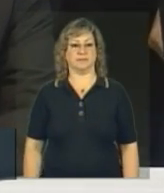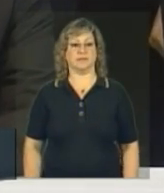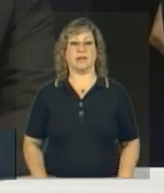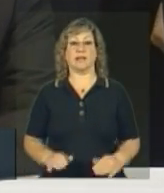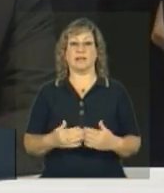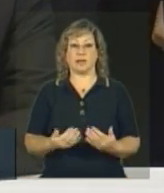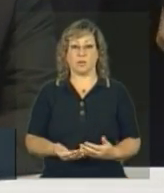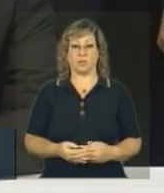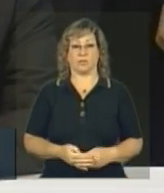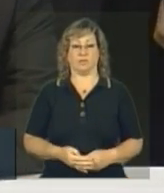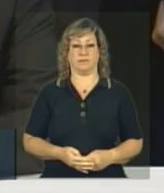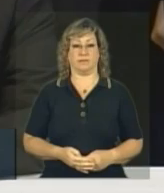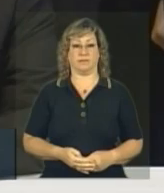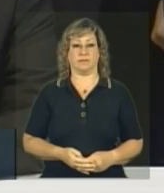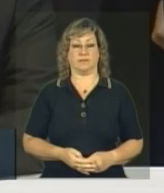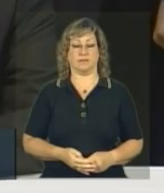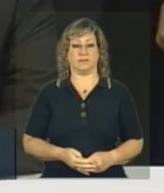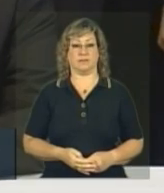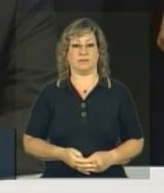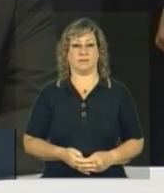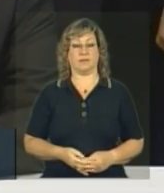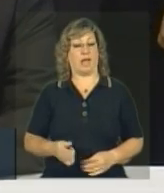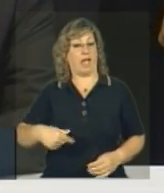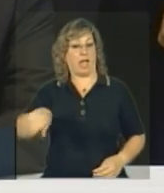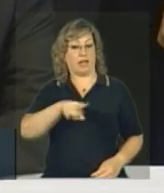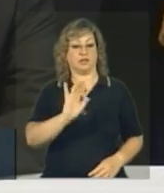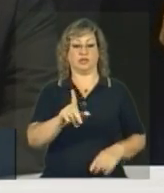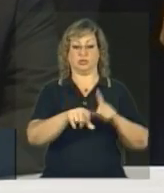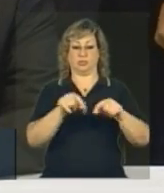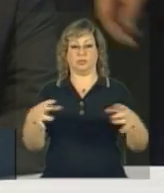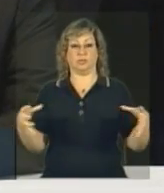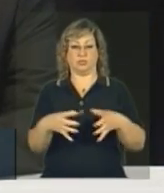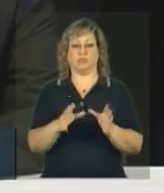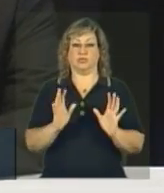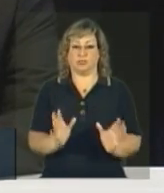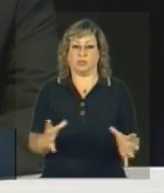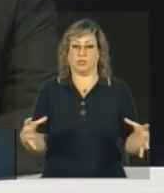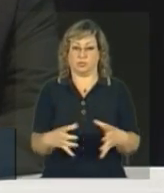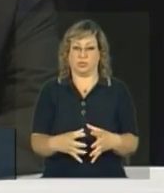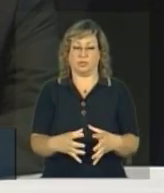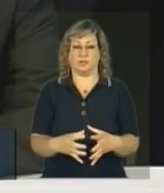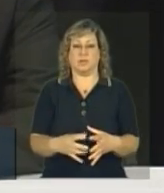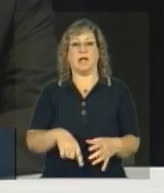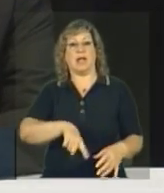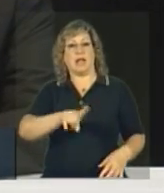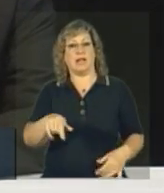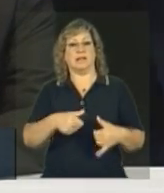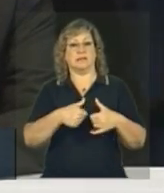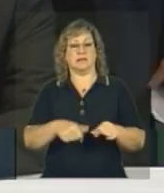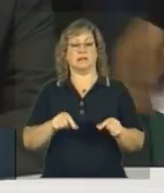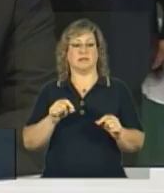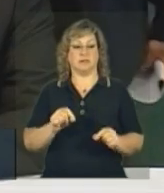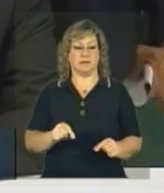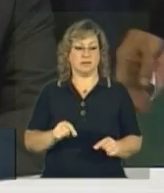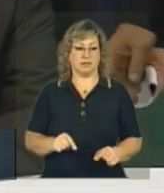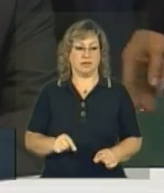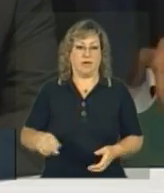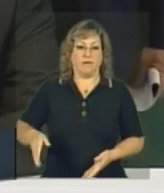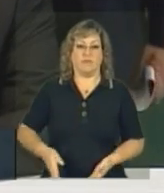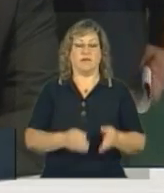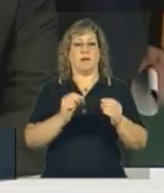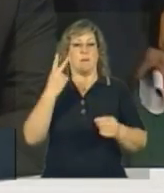Então, eles foram selecionados conjuntamente e estão sendo alocados nas